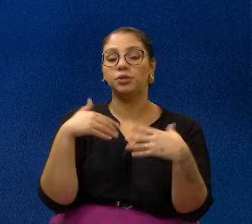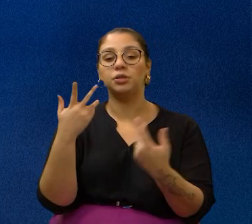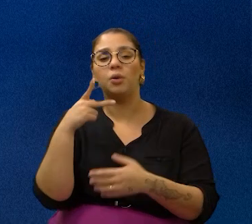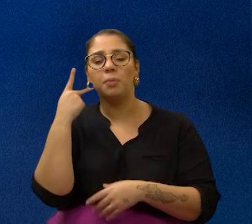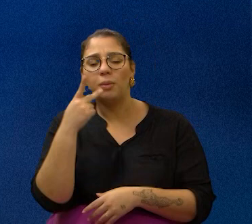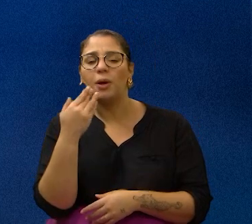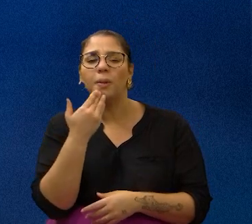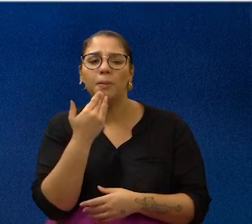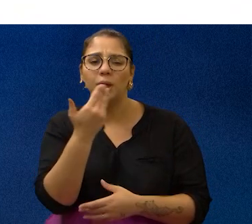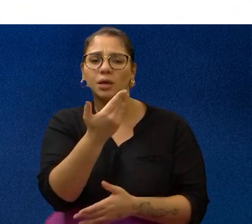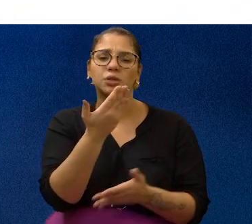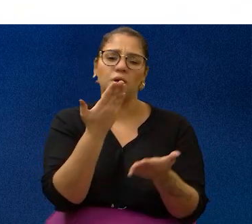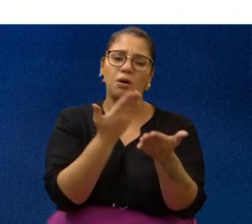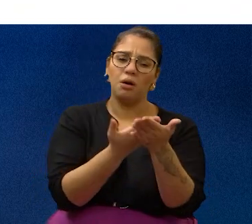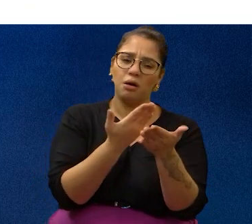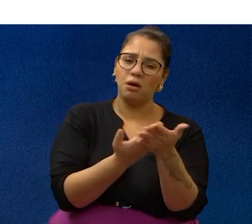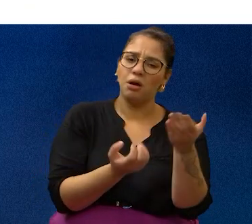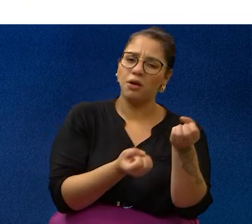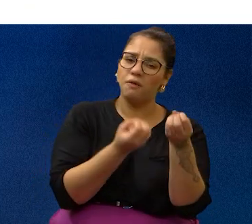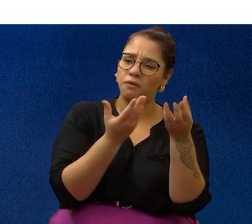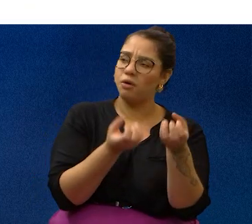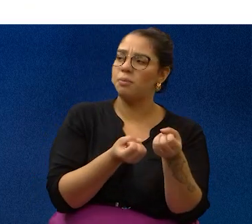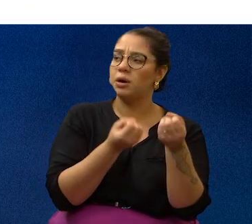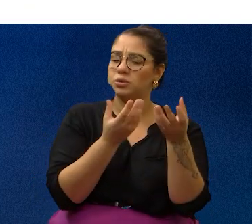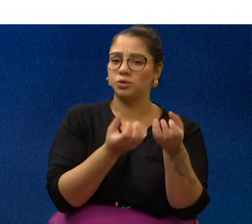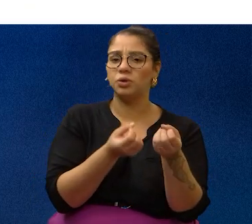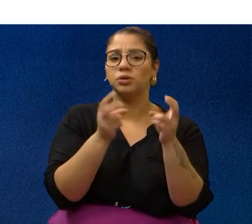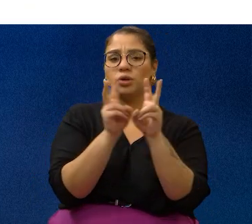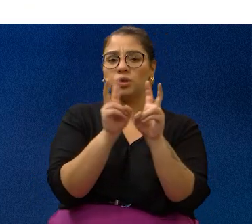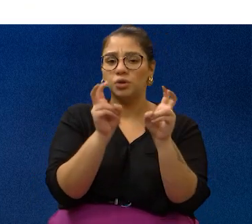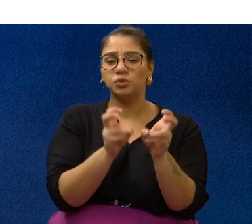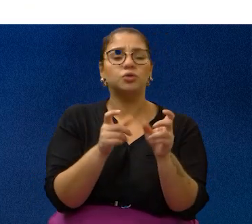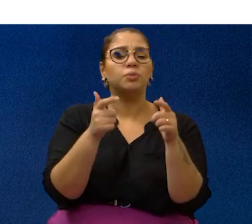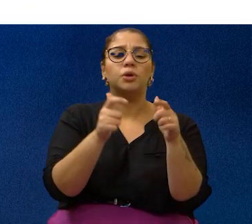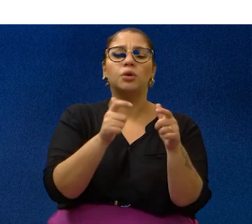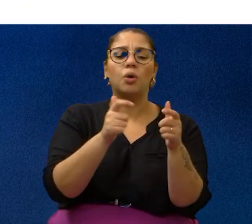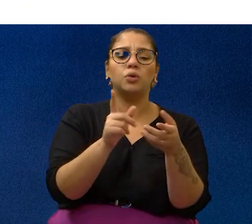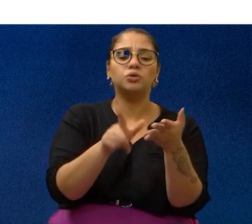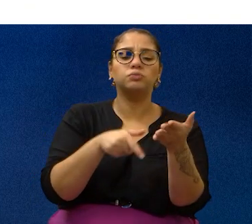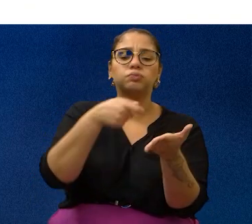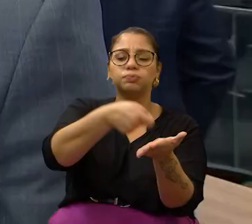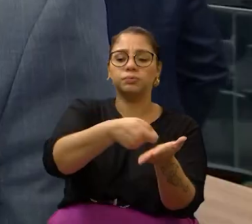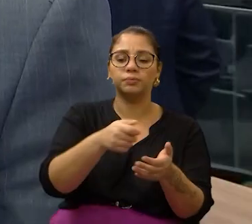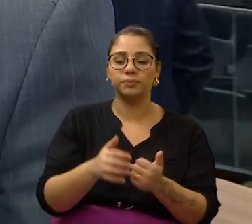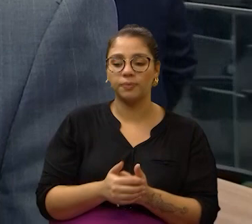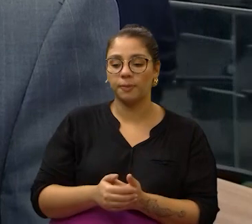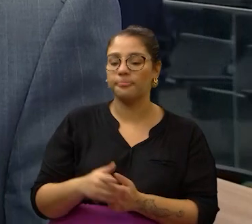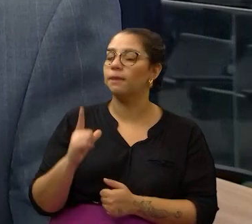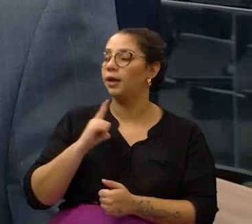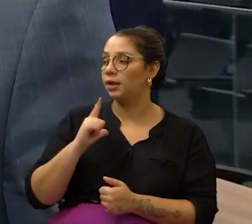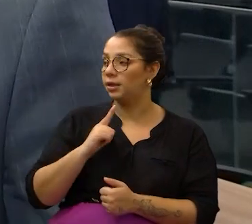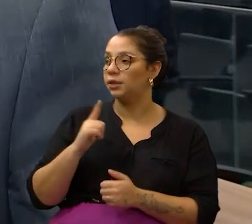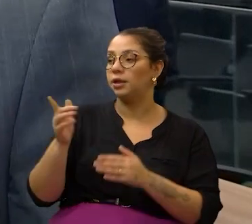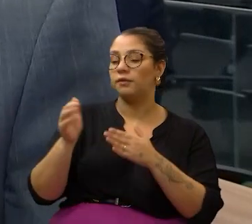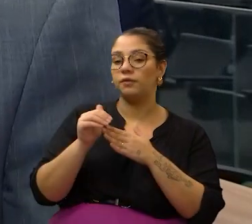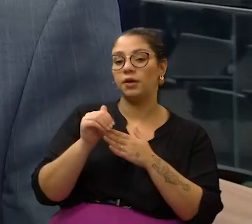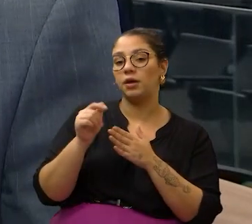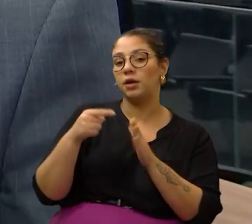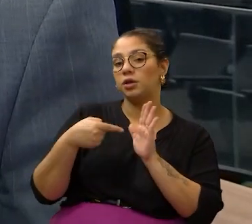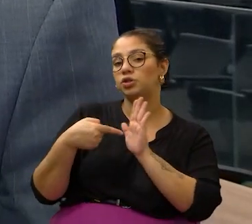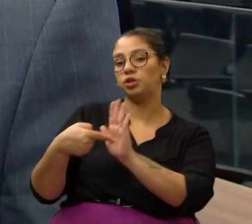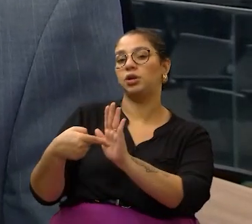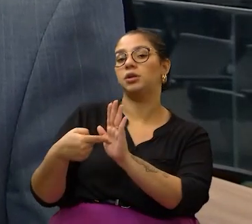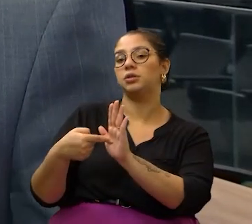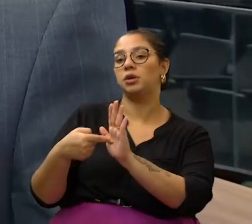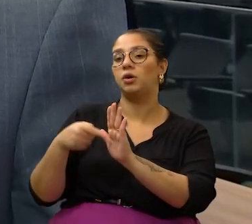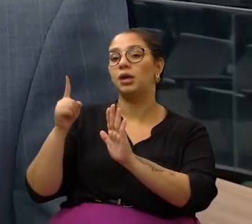parlamentar protocolou um requerimento solicitando informações sobre a destinação da verba. Nós fizemos essa indicação da emenda